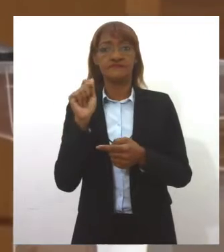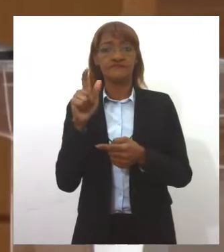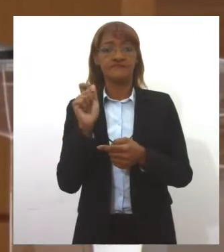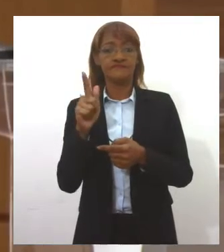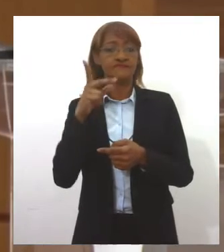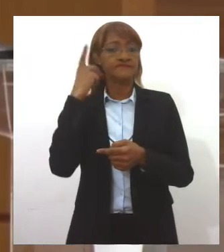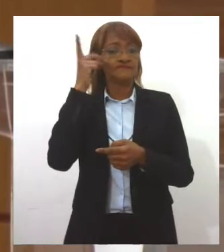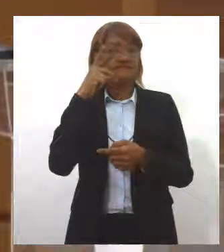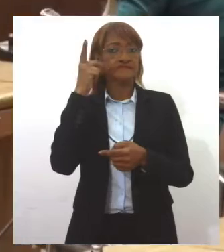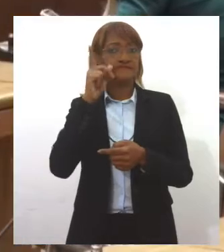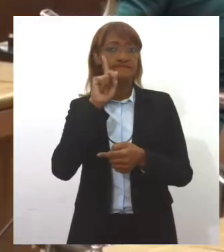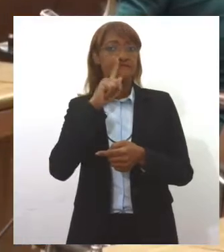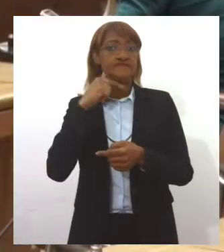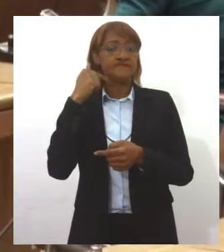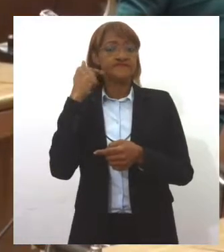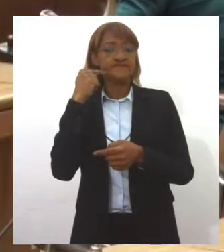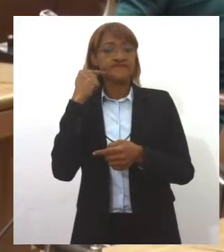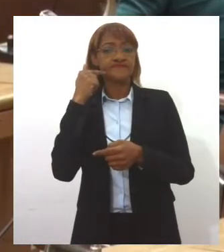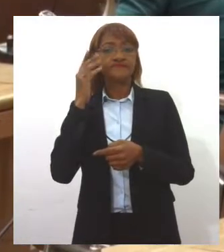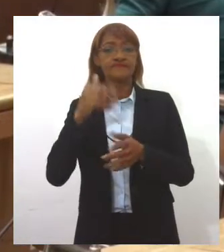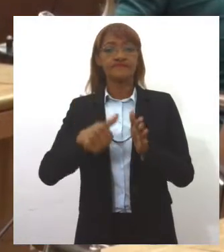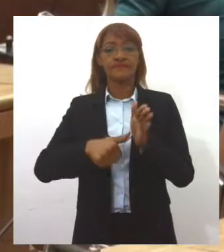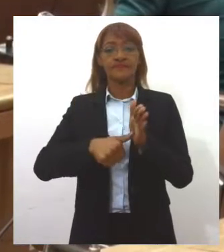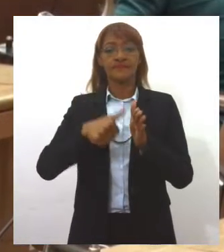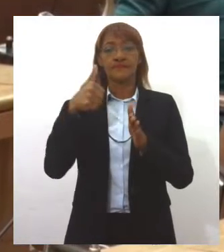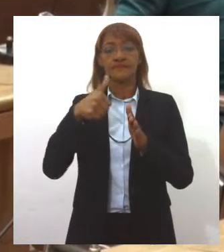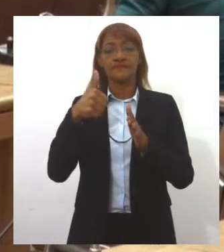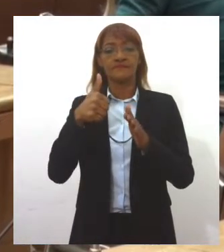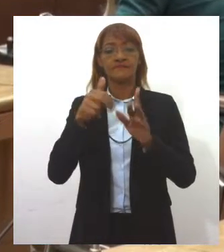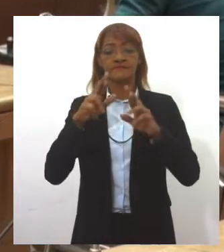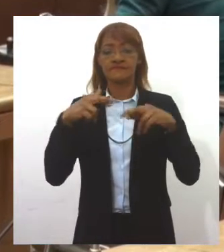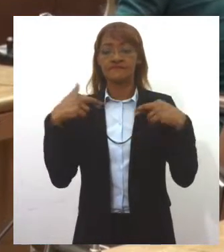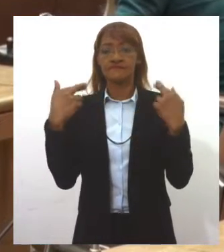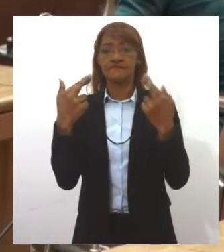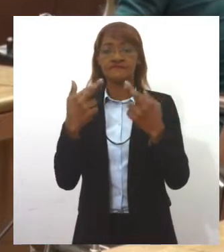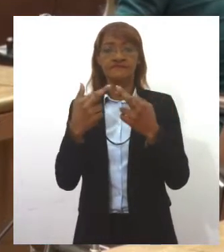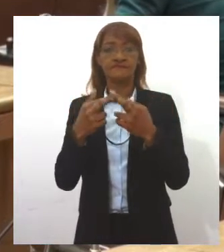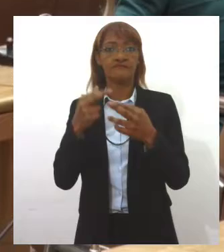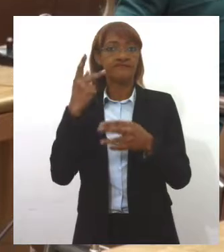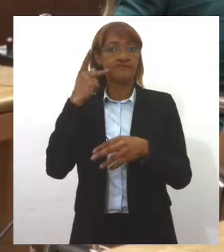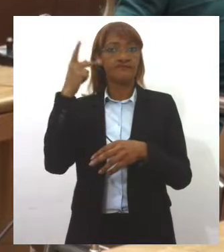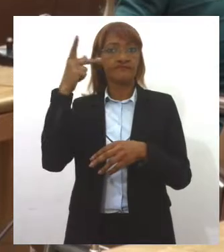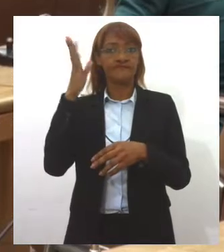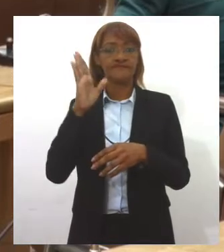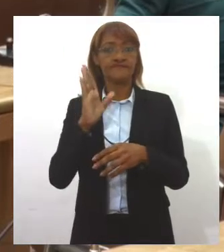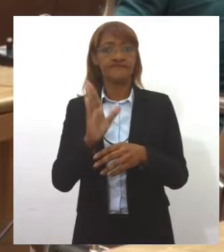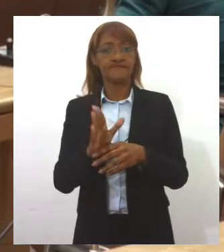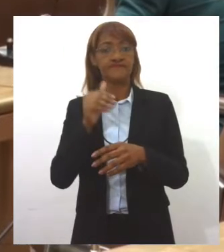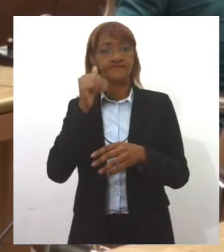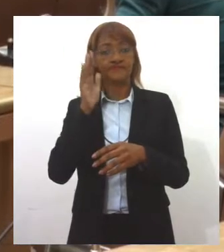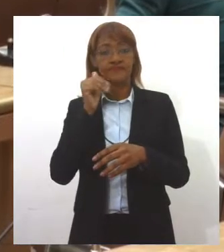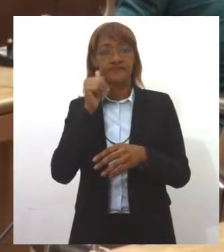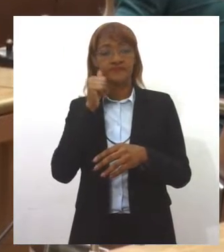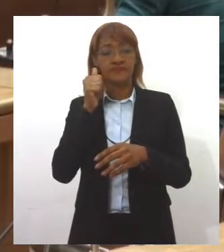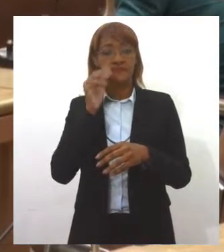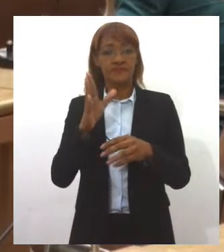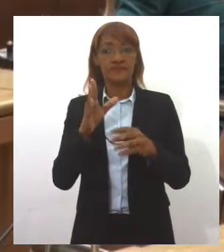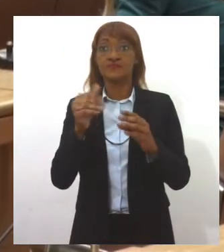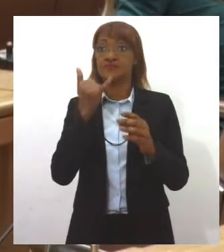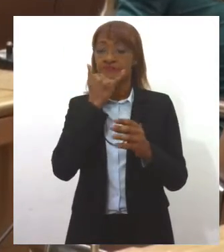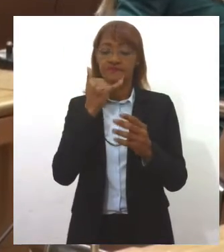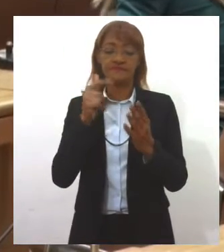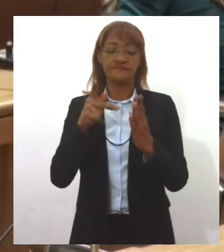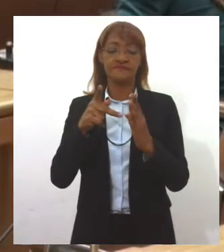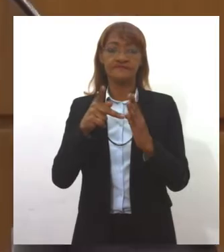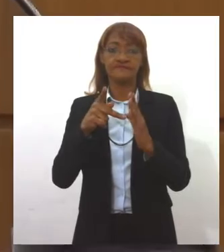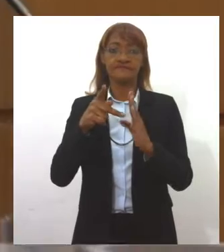PSD, participou do primeiro encontro das Procuradorias da Mulher, existente em 17 assembleias, incluindo